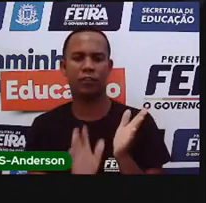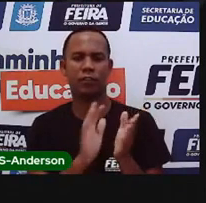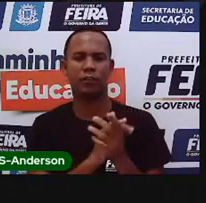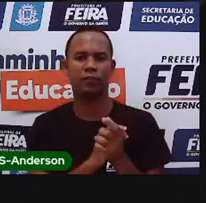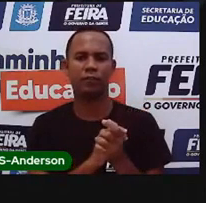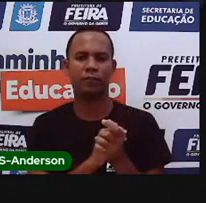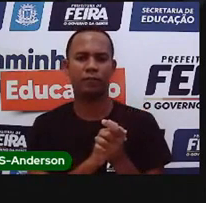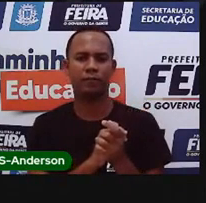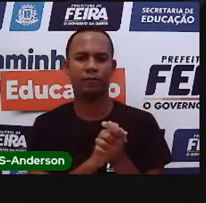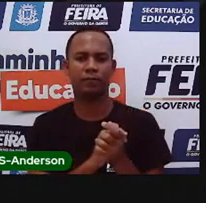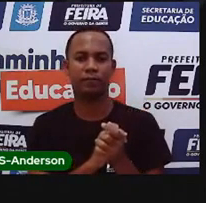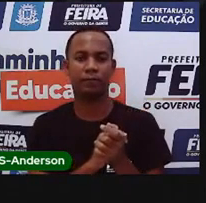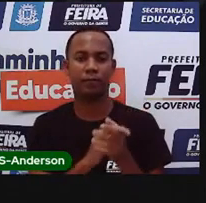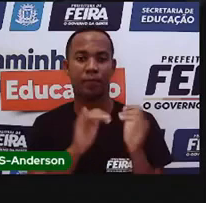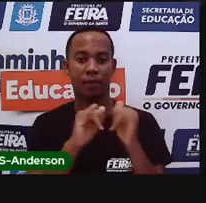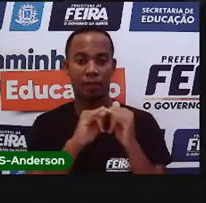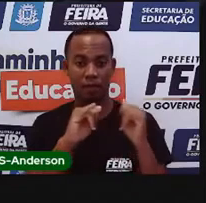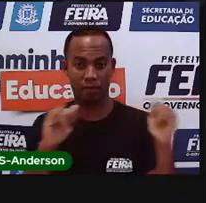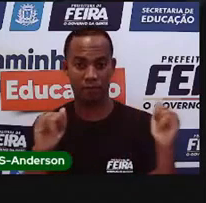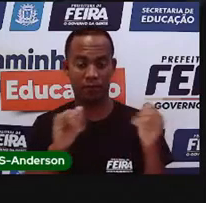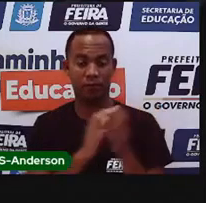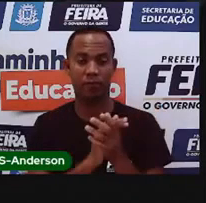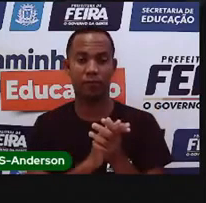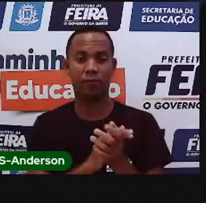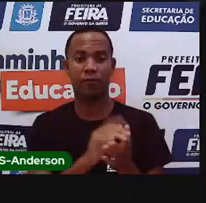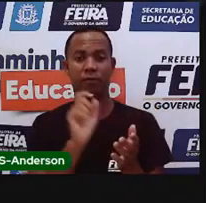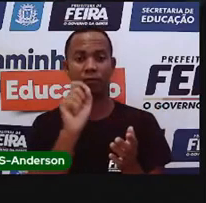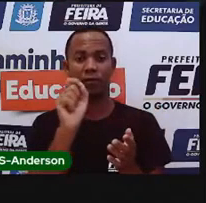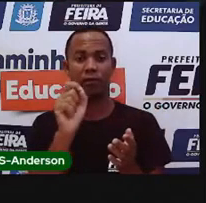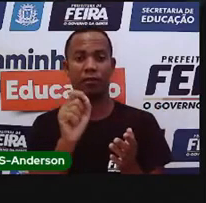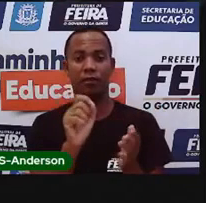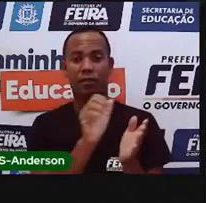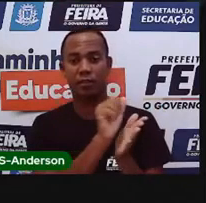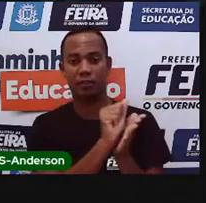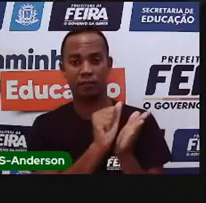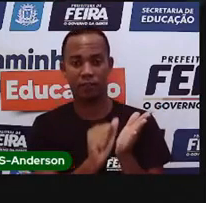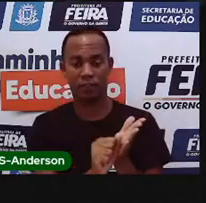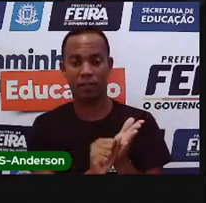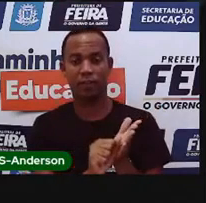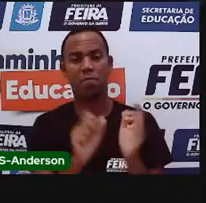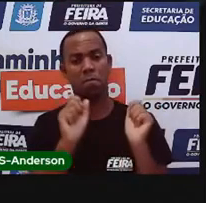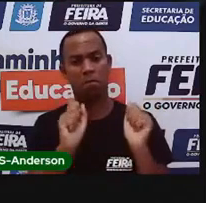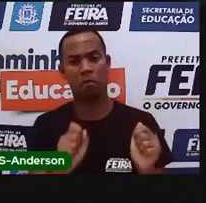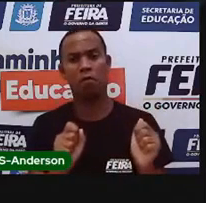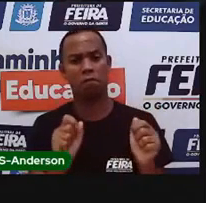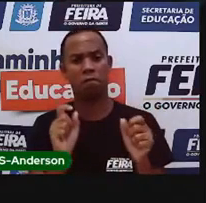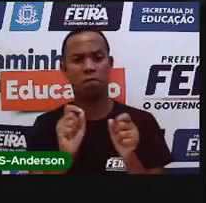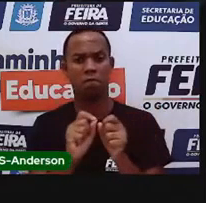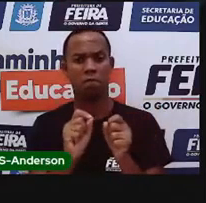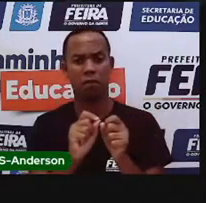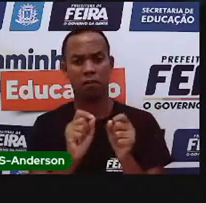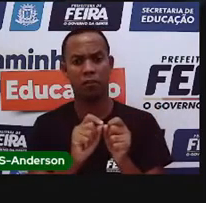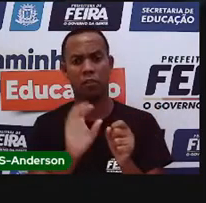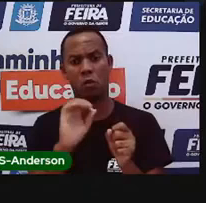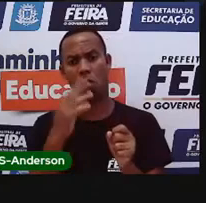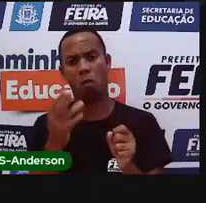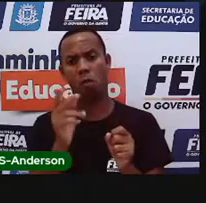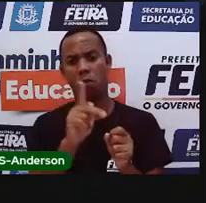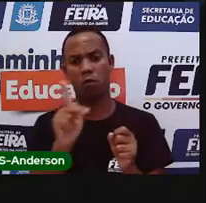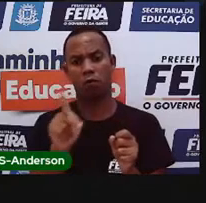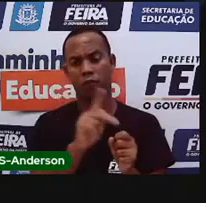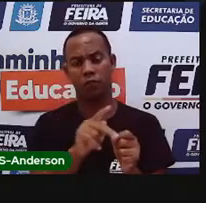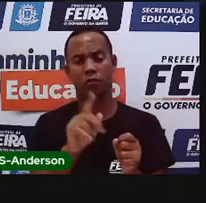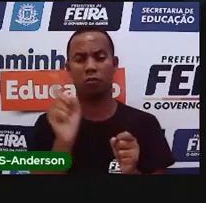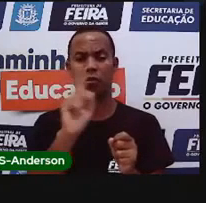aviso. Essa atividade, ela pode ser feita ou não pelo professor da sua escola. depende